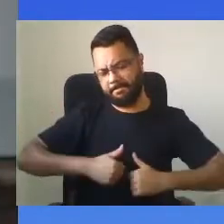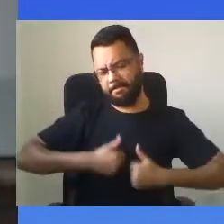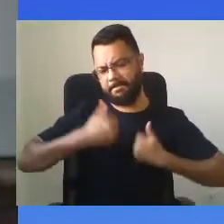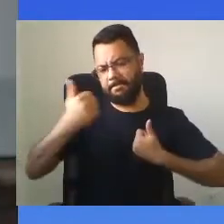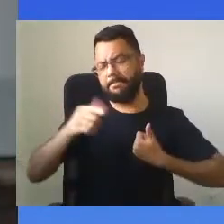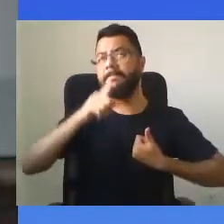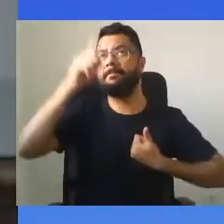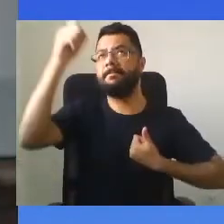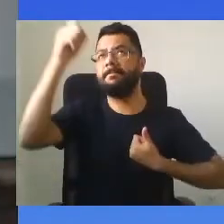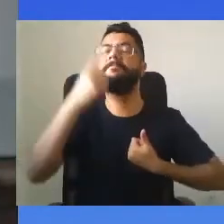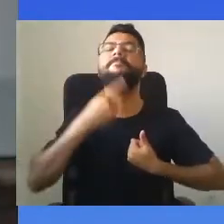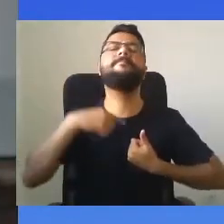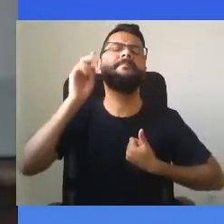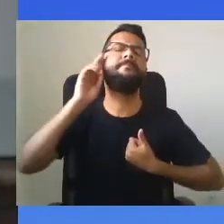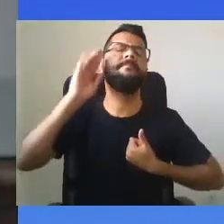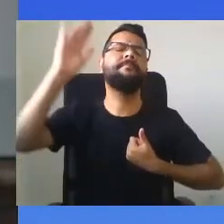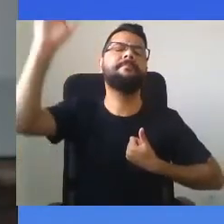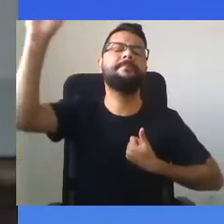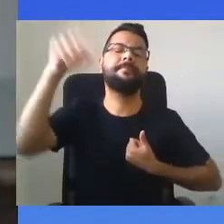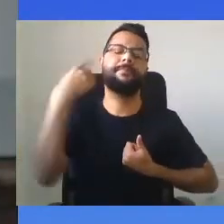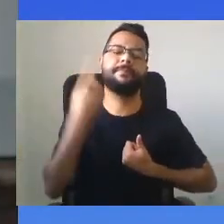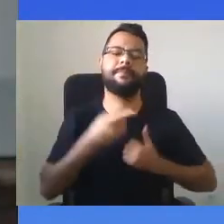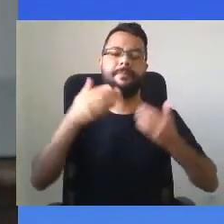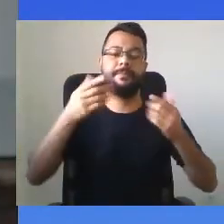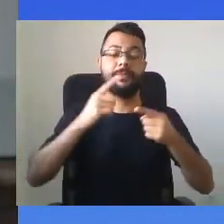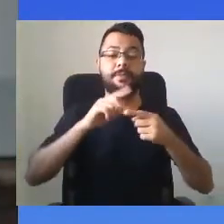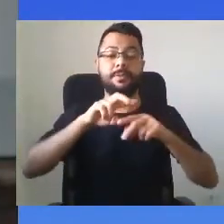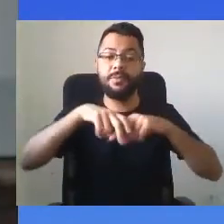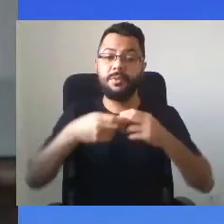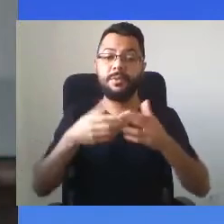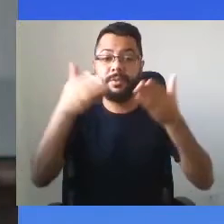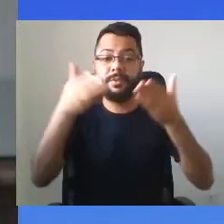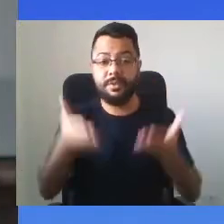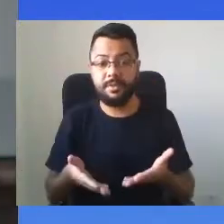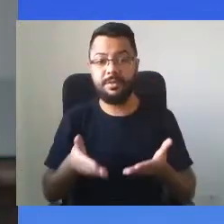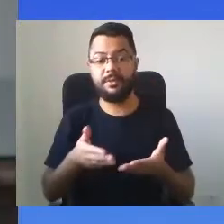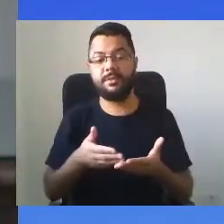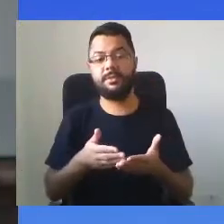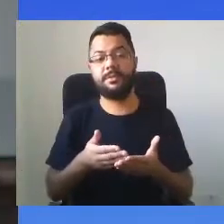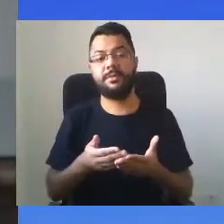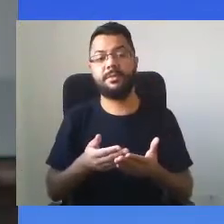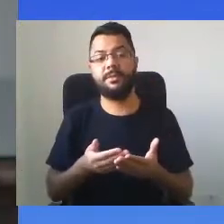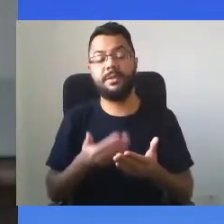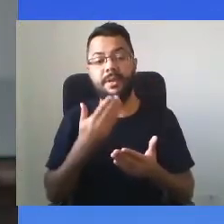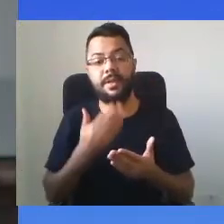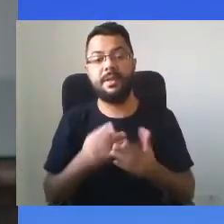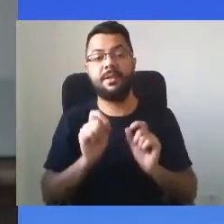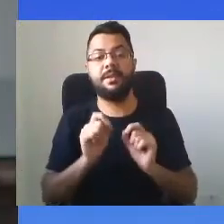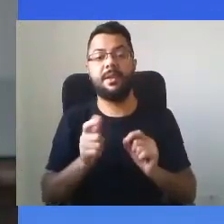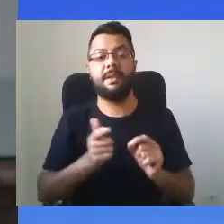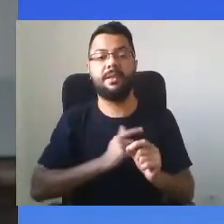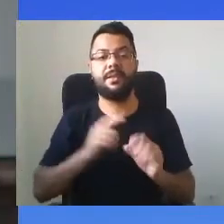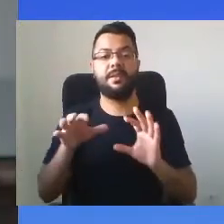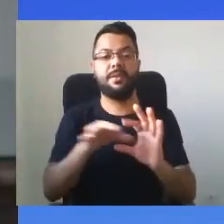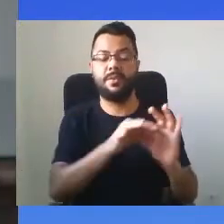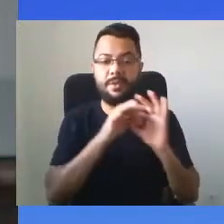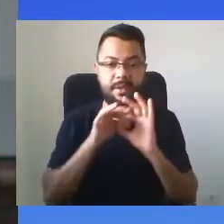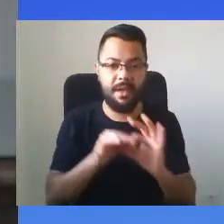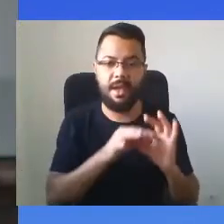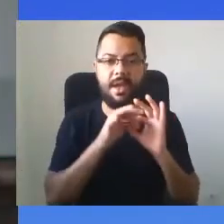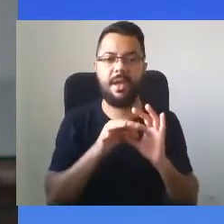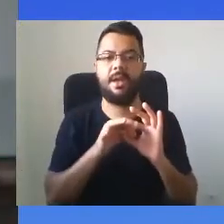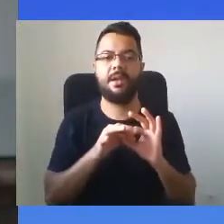a gente. Por isso que, neste momento, exige muita união, muita fraternidade, muita...